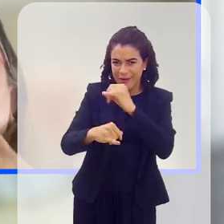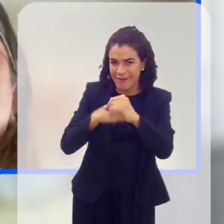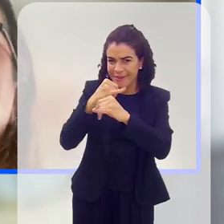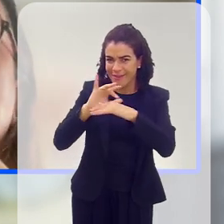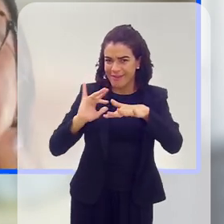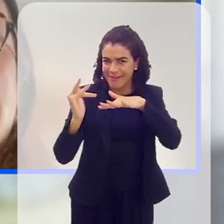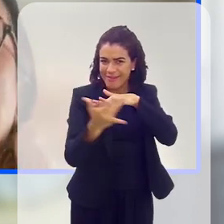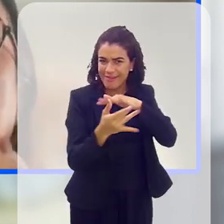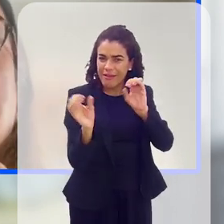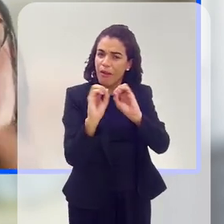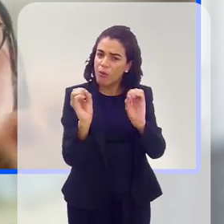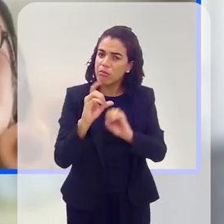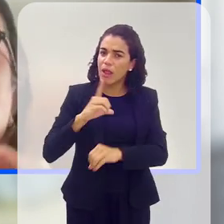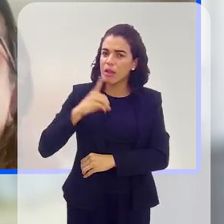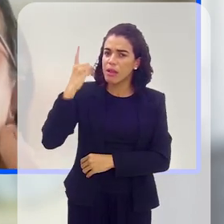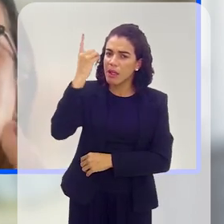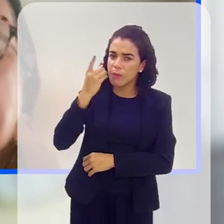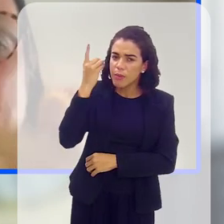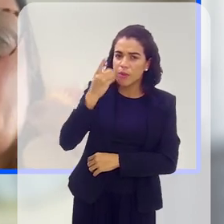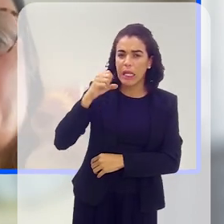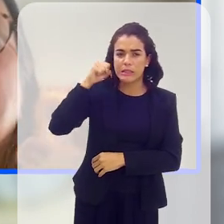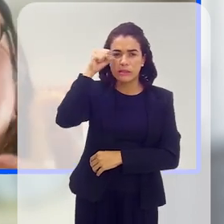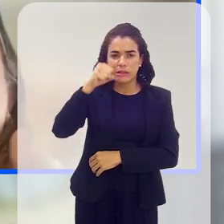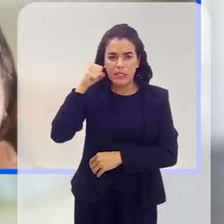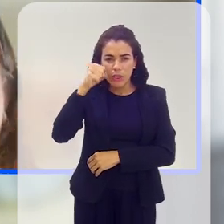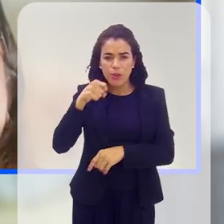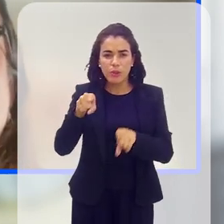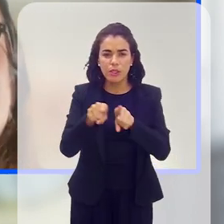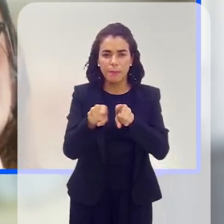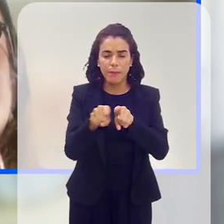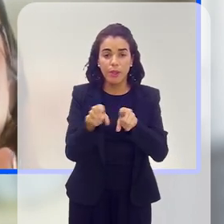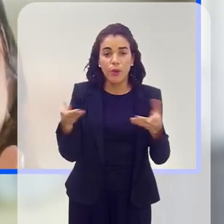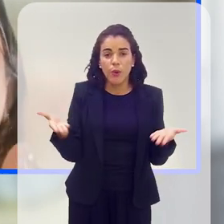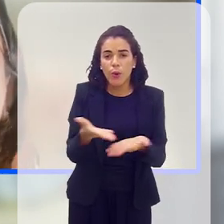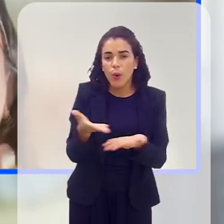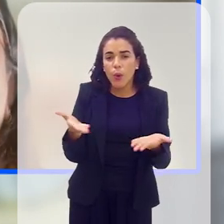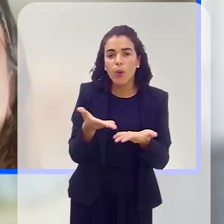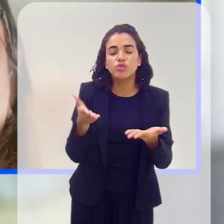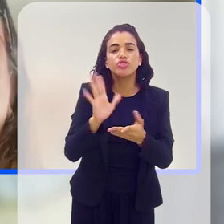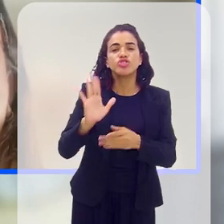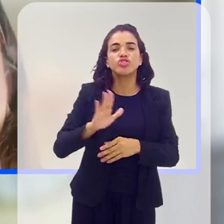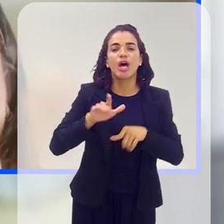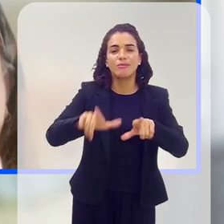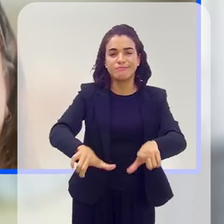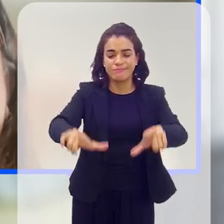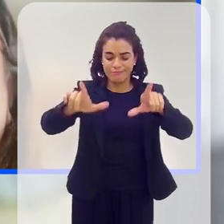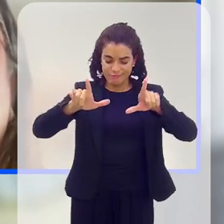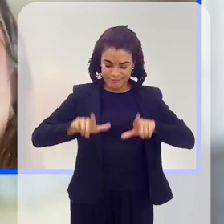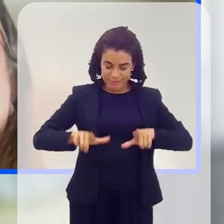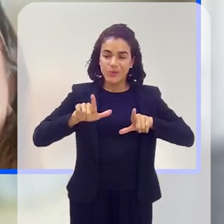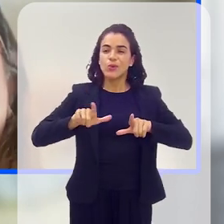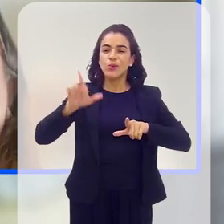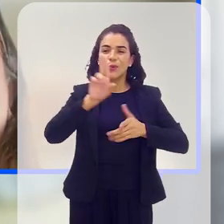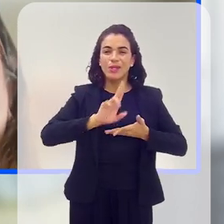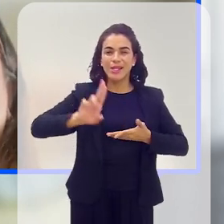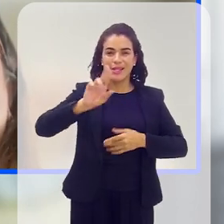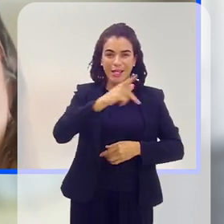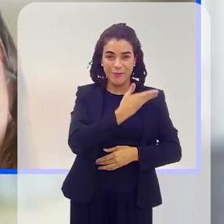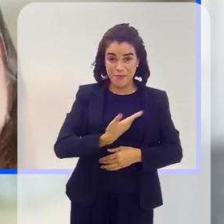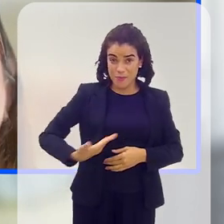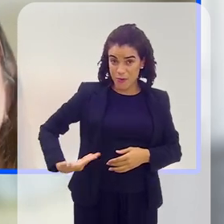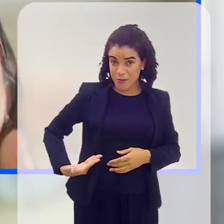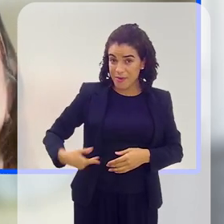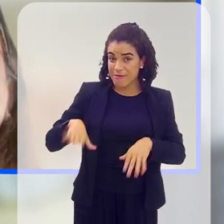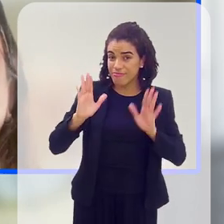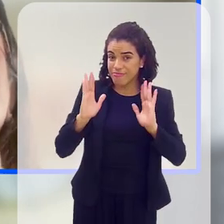não. Nós trazemos deputados, nós trazemos senadores. Hoje, ganhamos o título de utilidade pública. É super importante